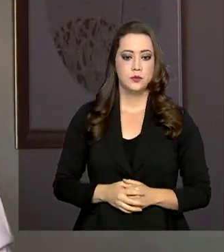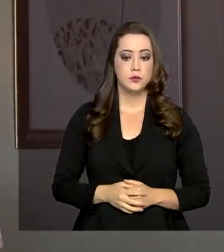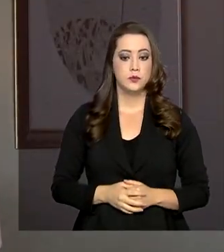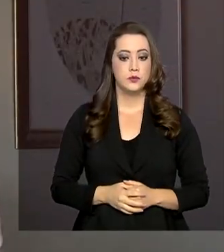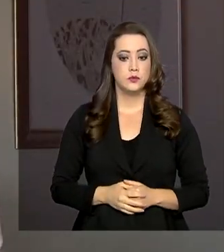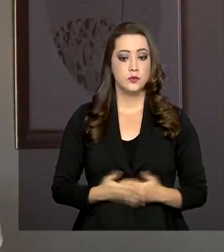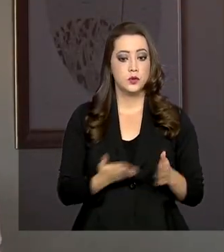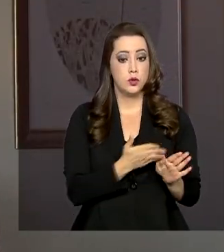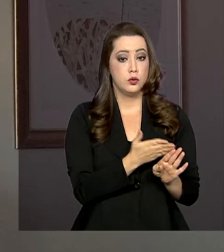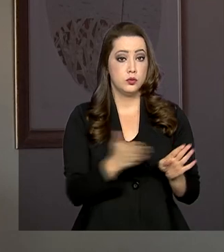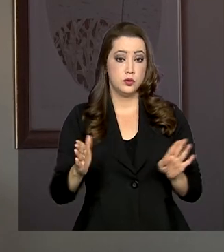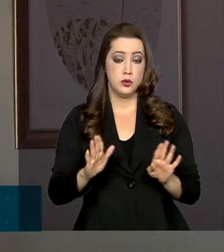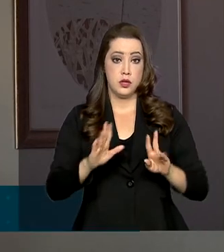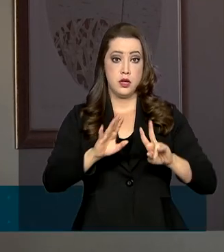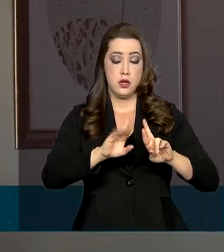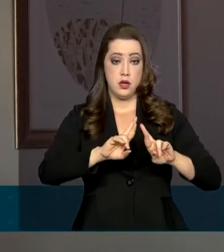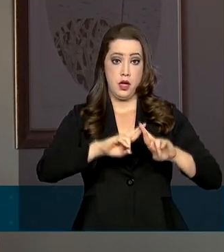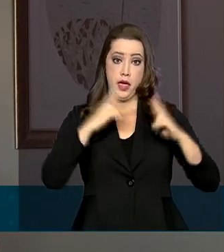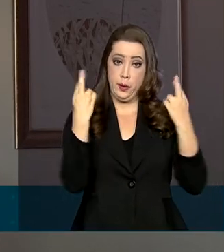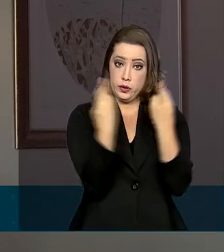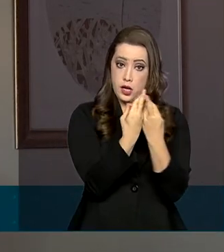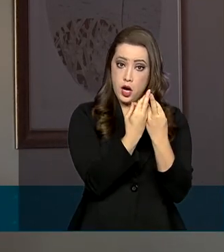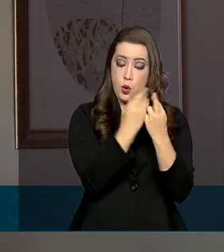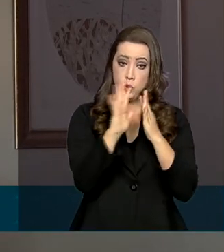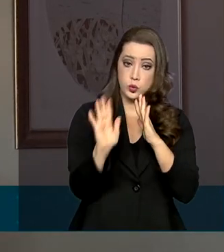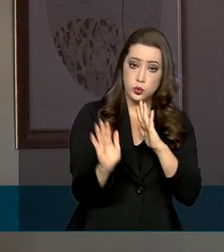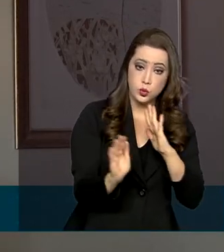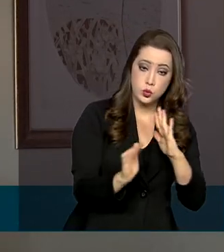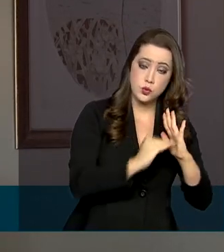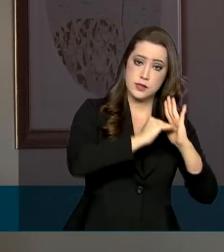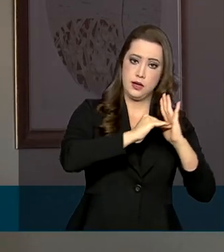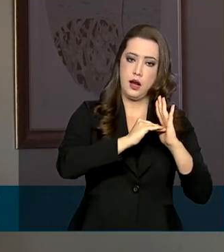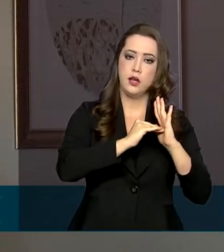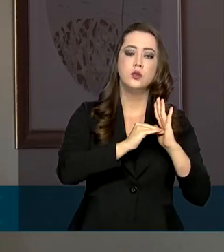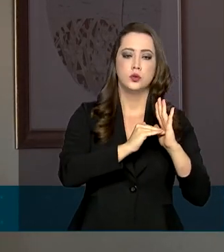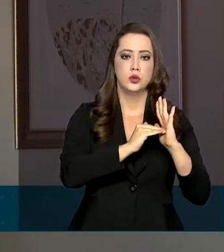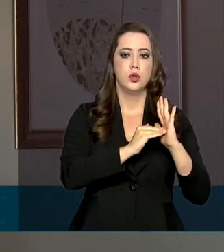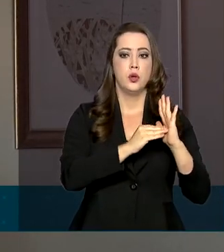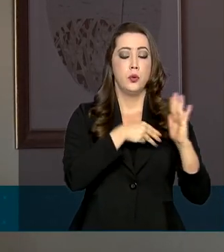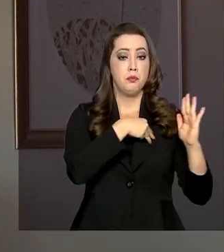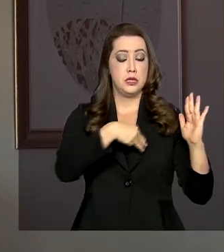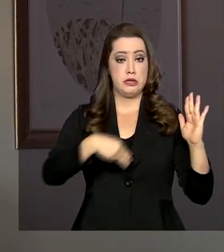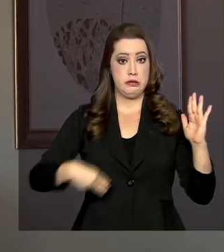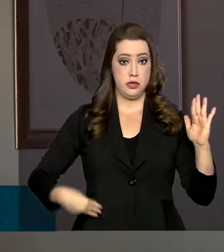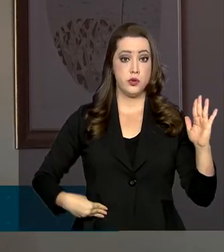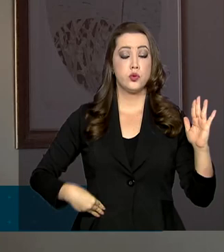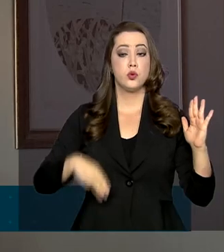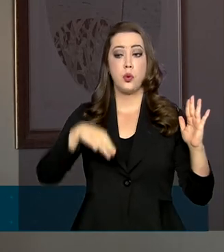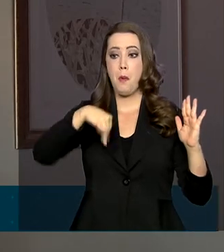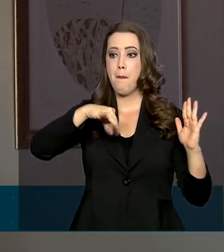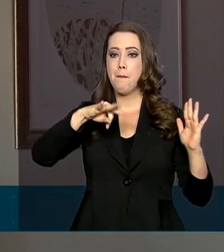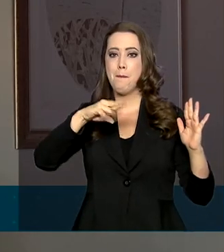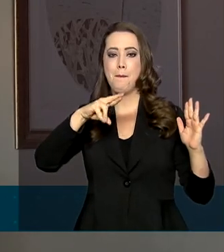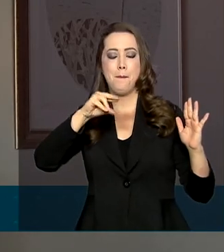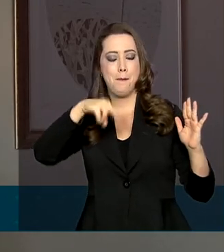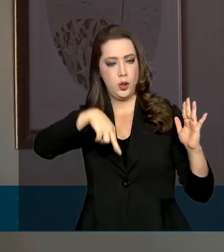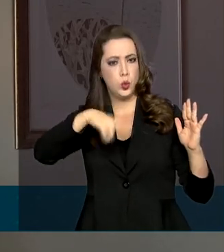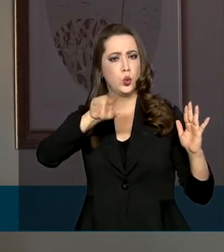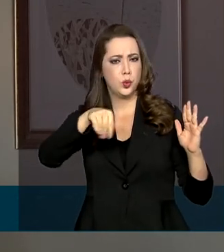Durante a audiência no Senado Federal, o ministro Milton Ribeiro anunciou a liberação de R$ 525 milhões